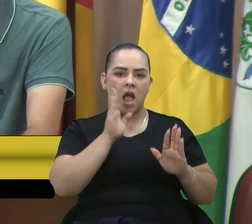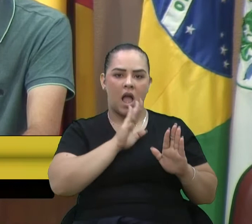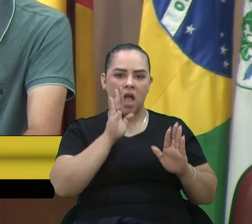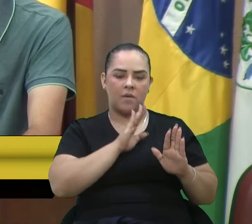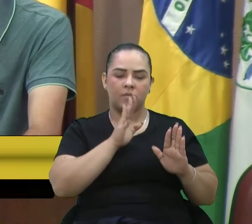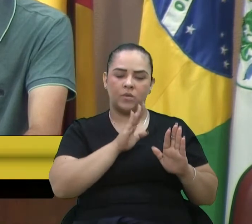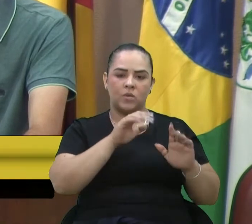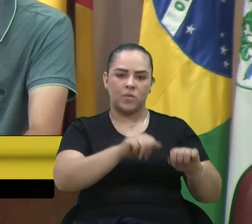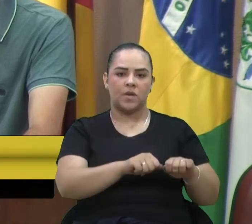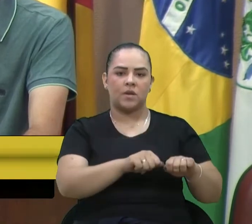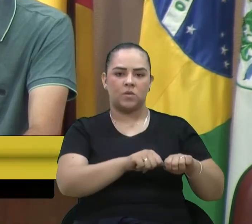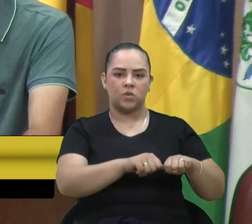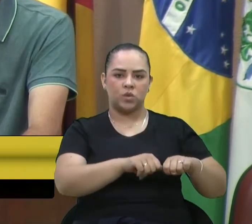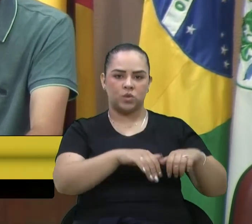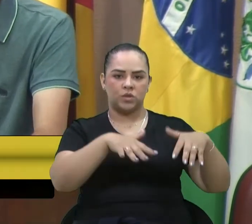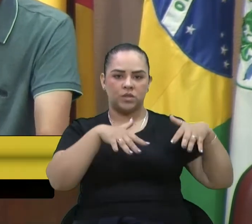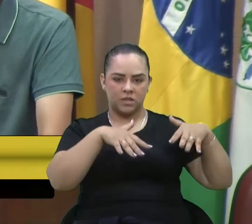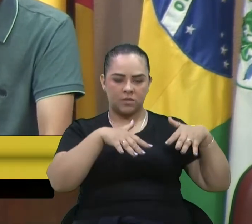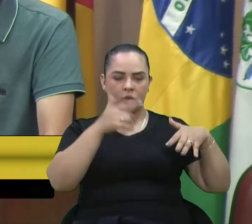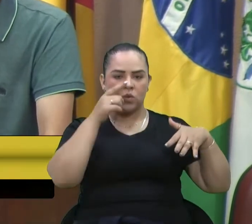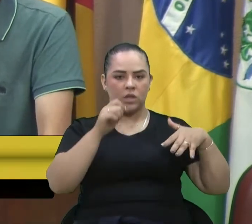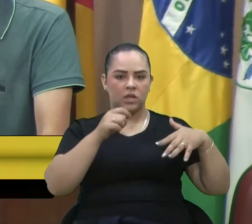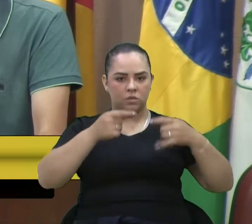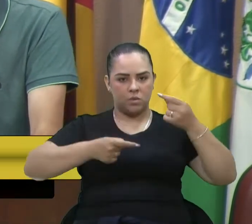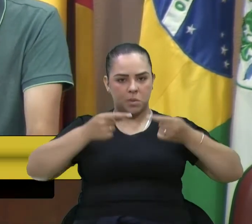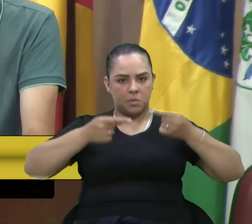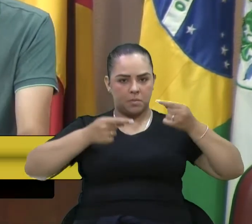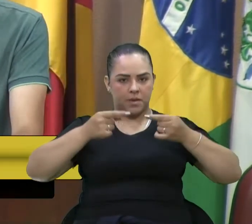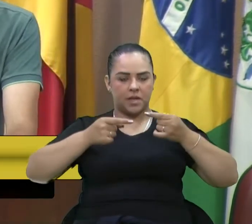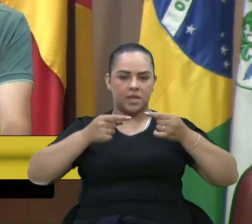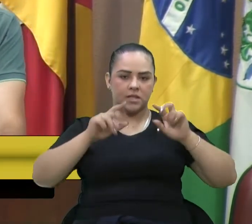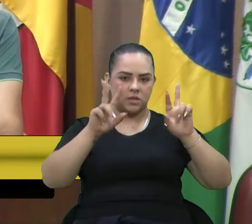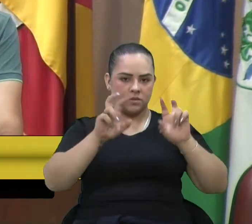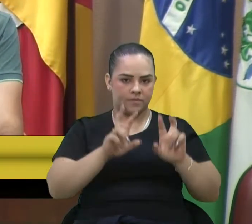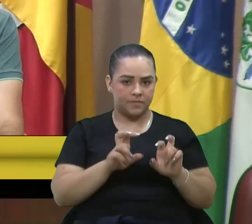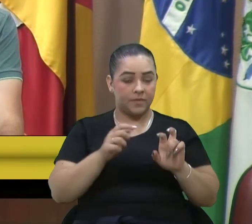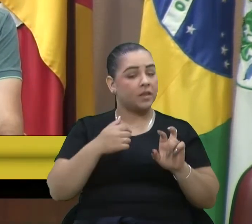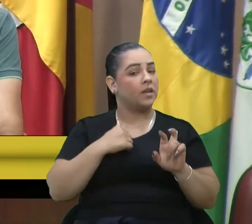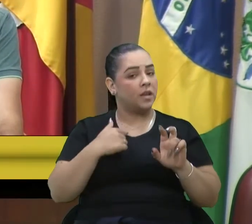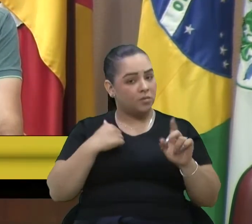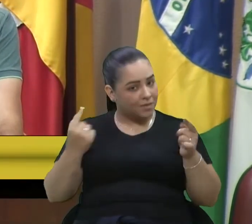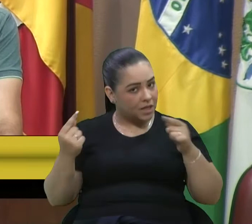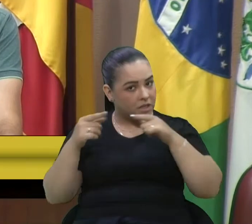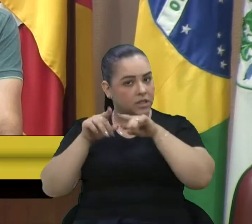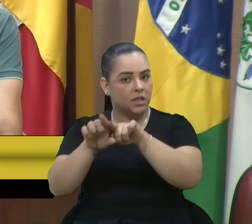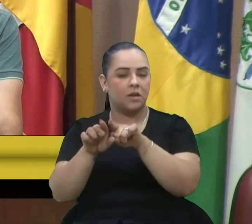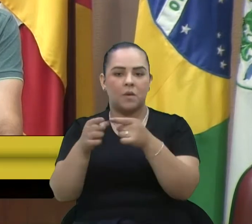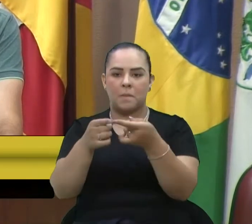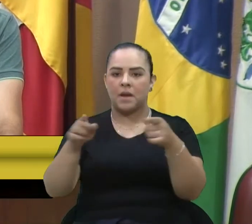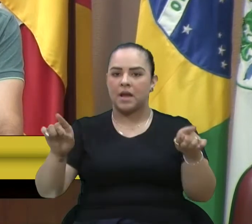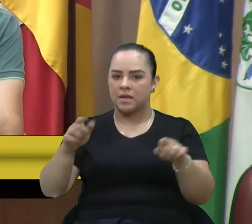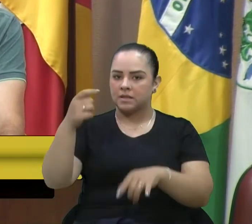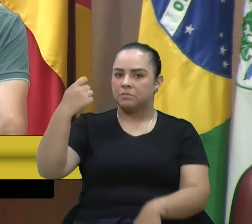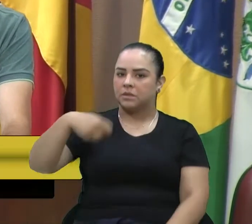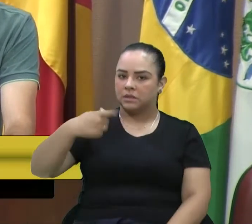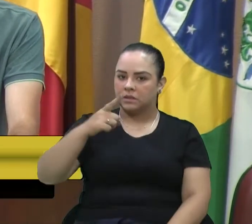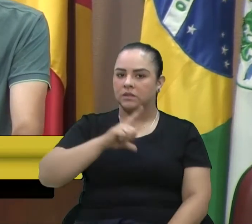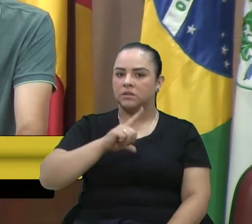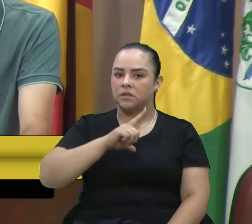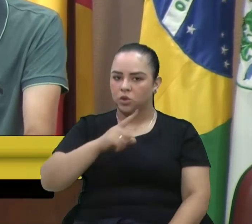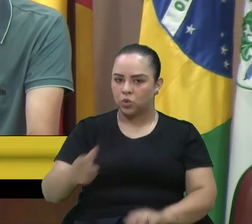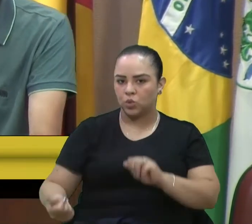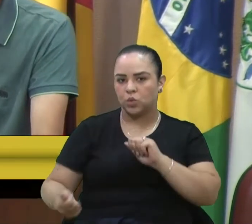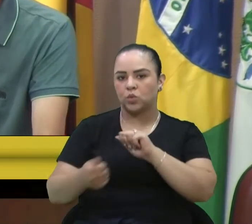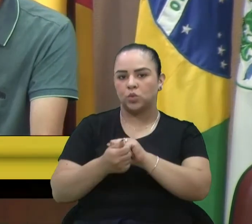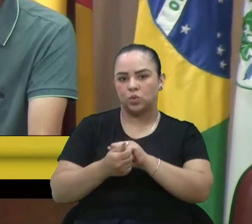audiência pública para debater este assunto. Este vereador, é parceiro, mas tem que ser algo em conjunto,